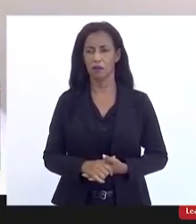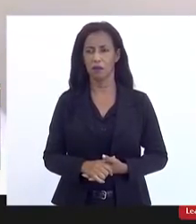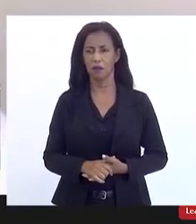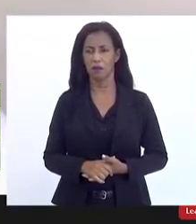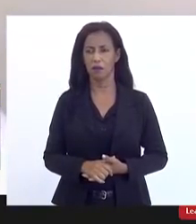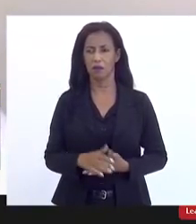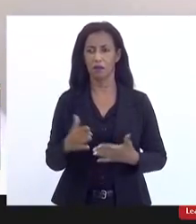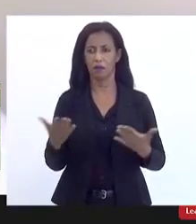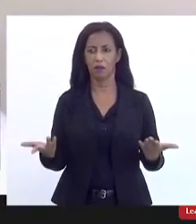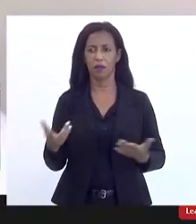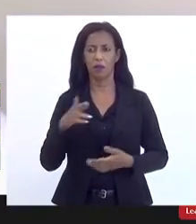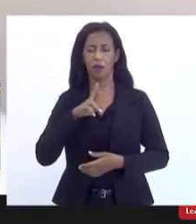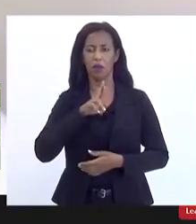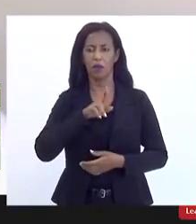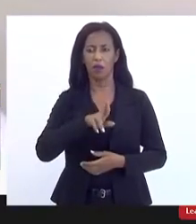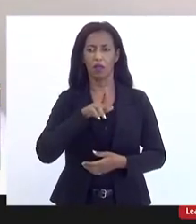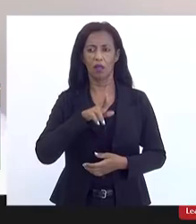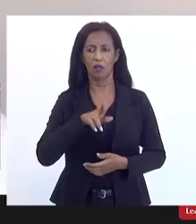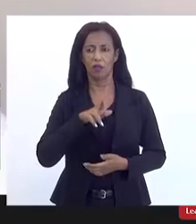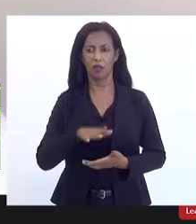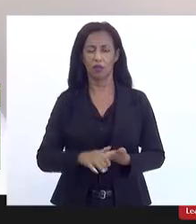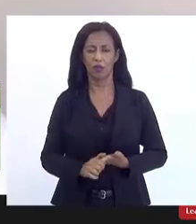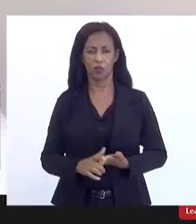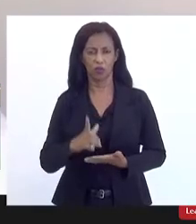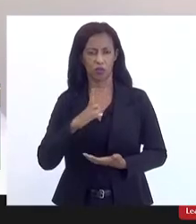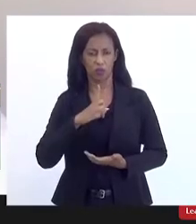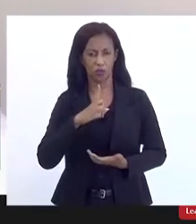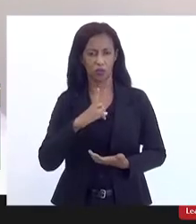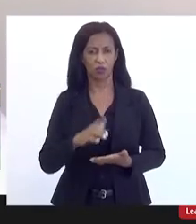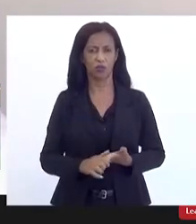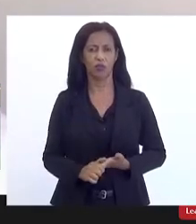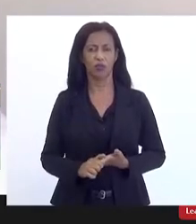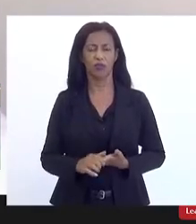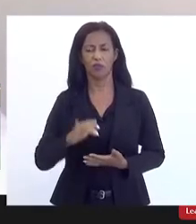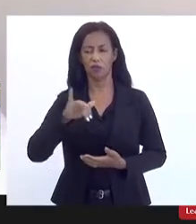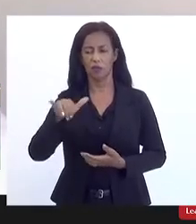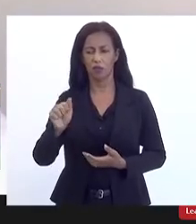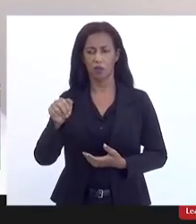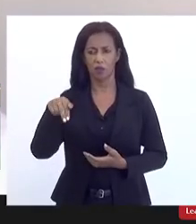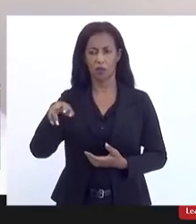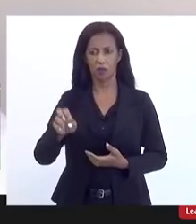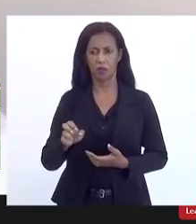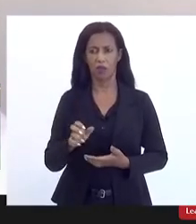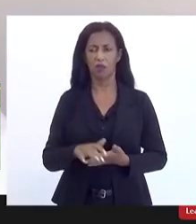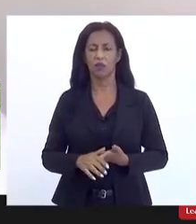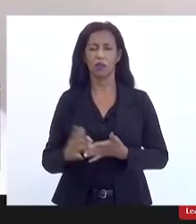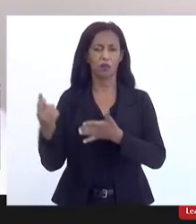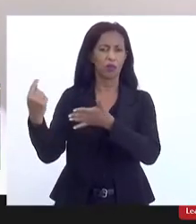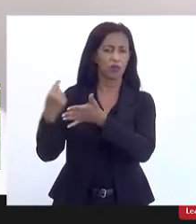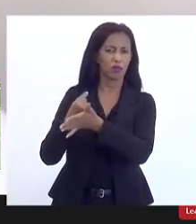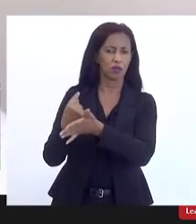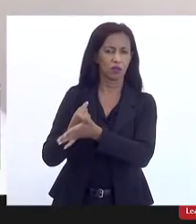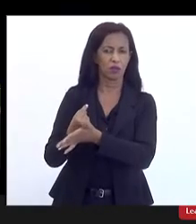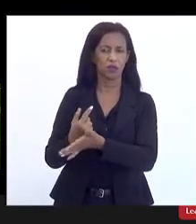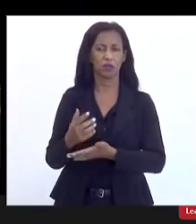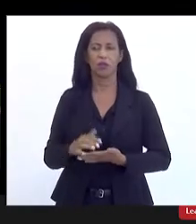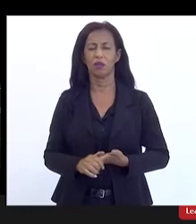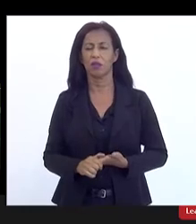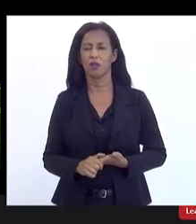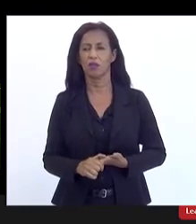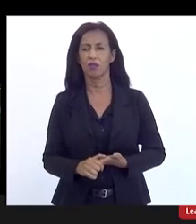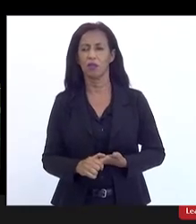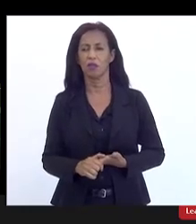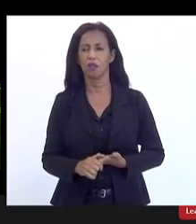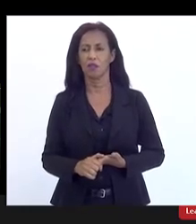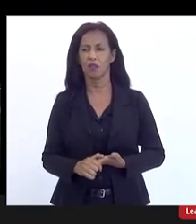as respostas aqui que obtive da Gianni em relação às perguntas que recebemos que